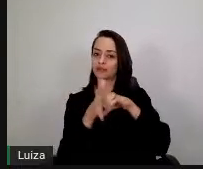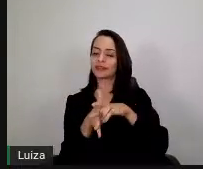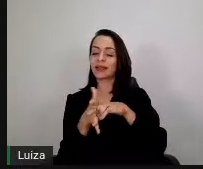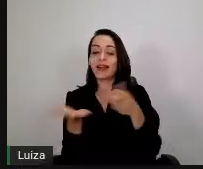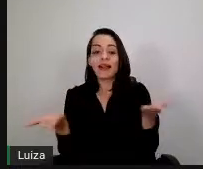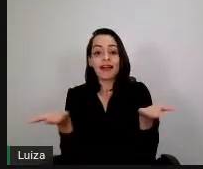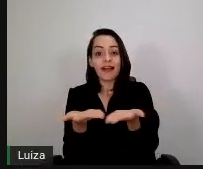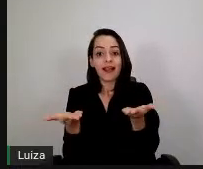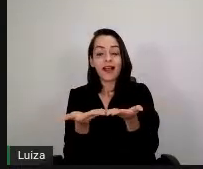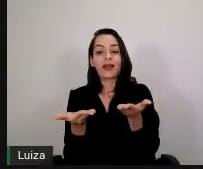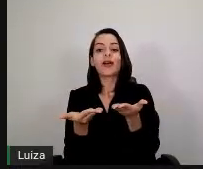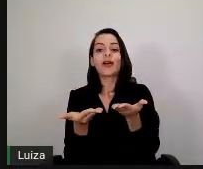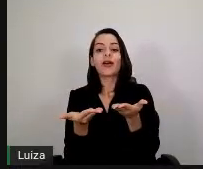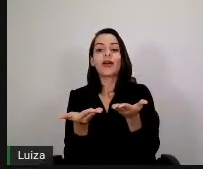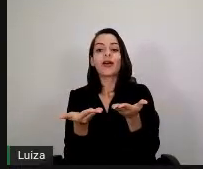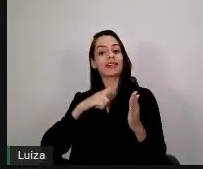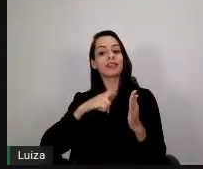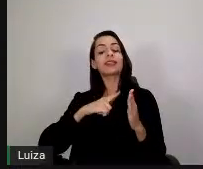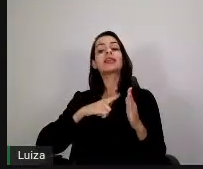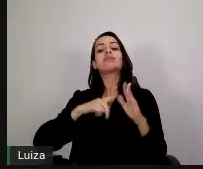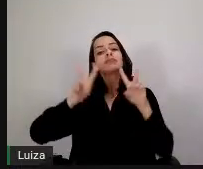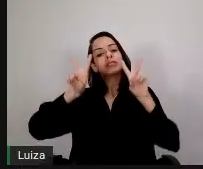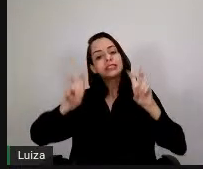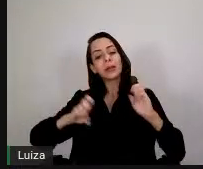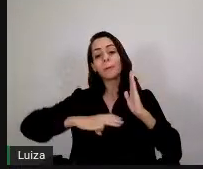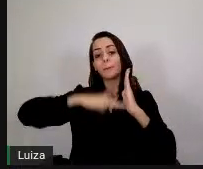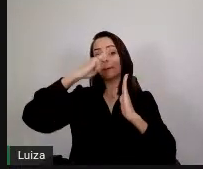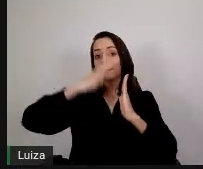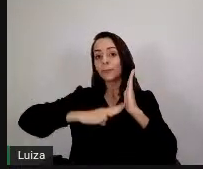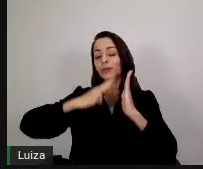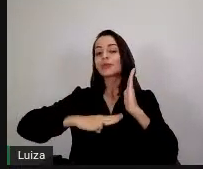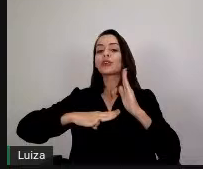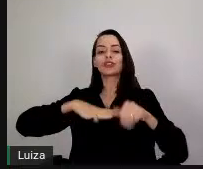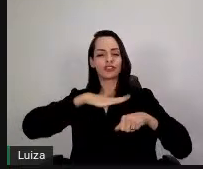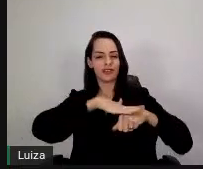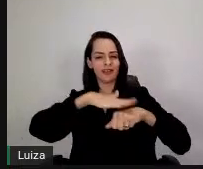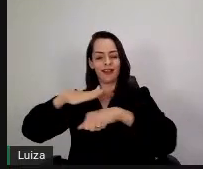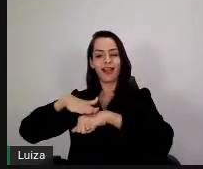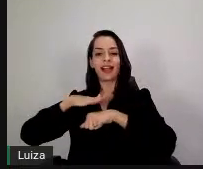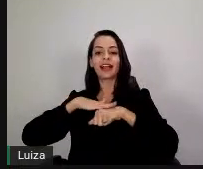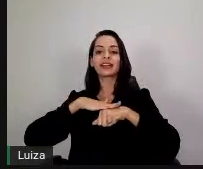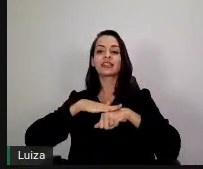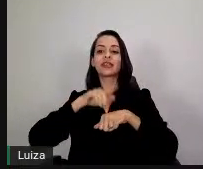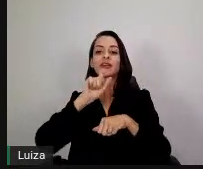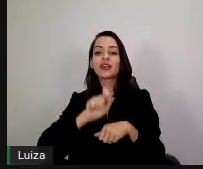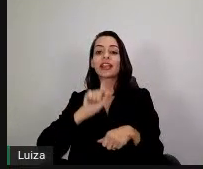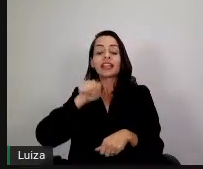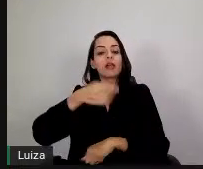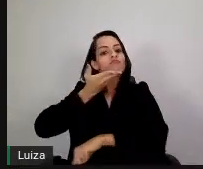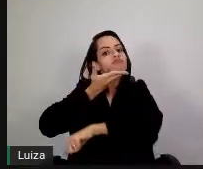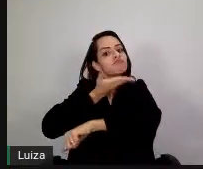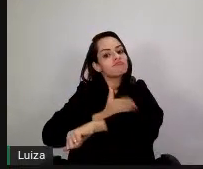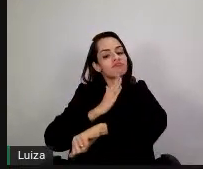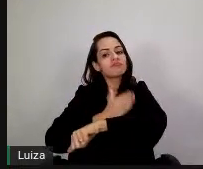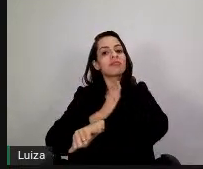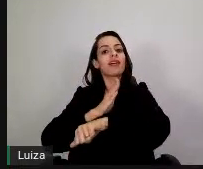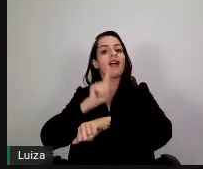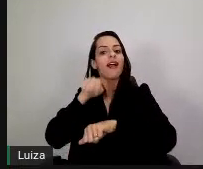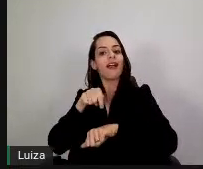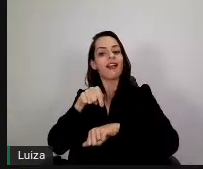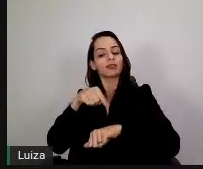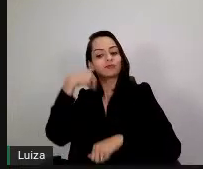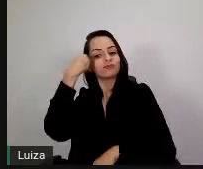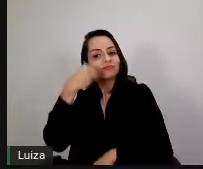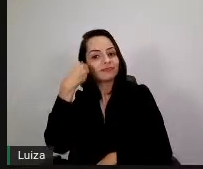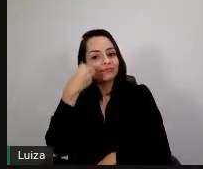as metodologias ativas sendo ofertadas de forma não presencial, né? É mais prático impossível. E é um curso que todos